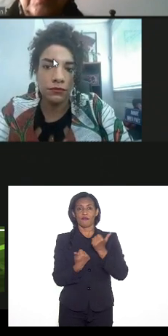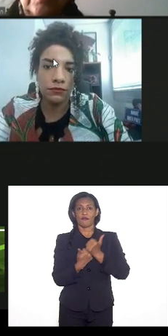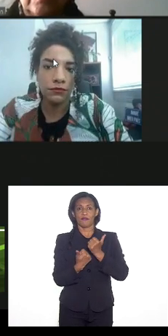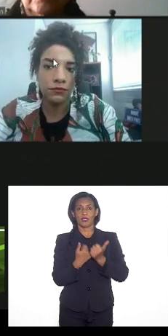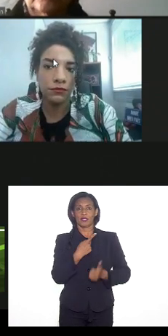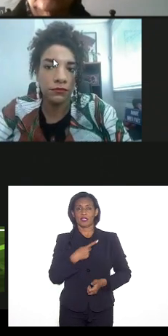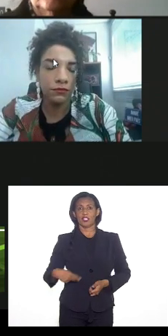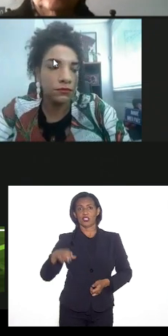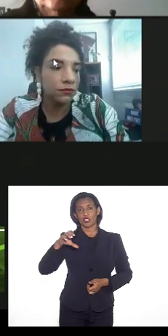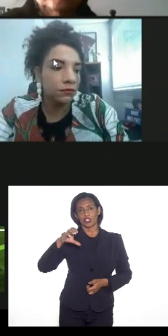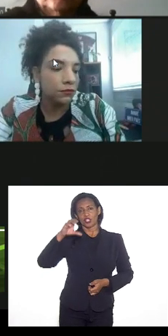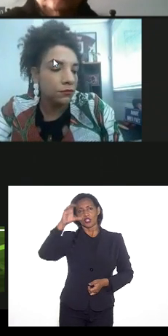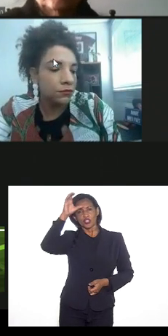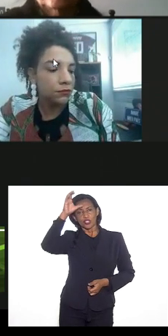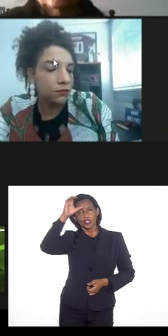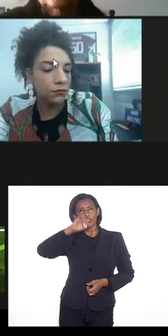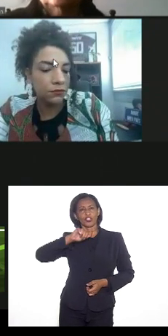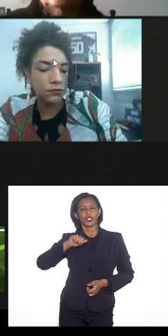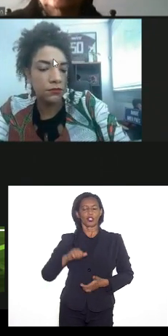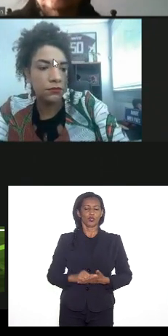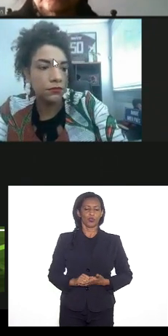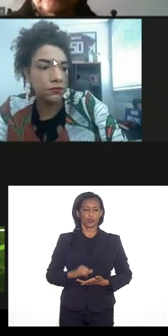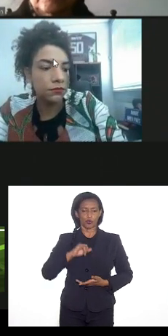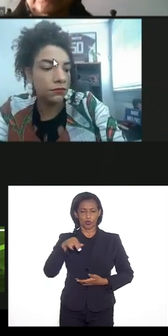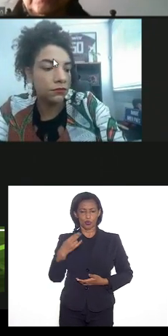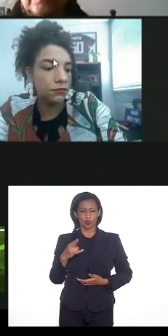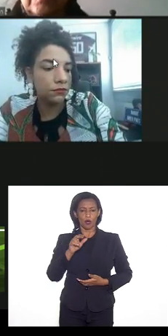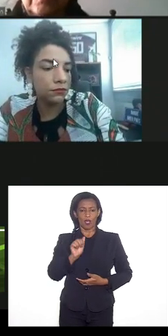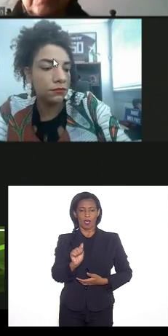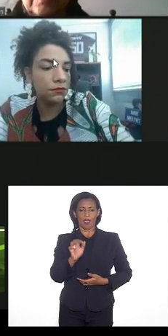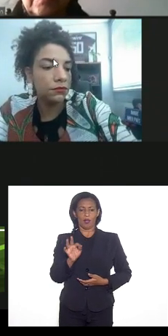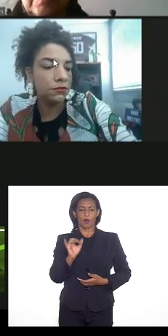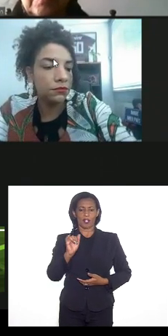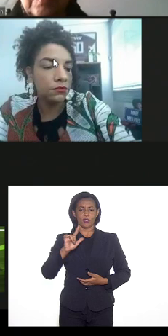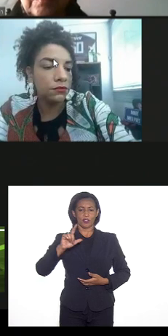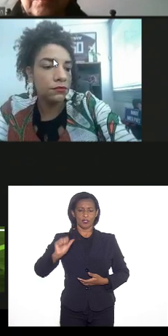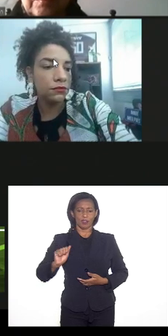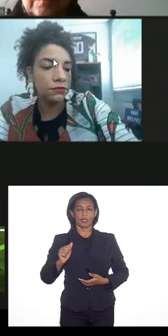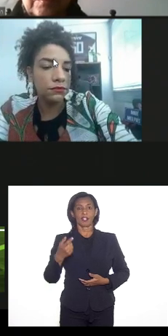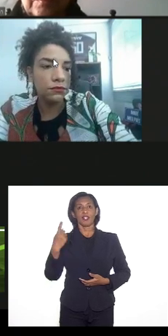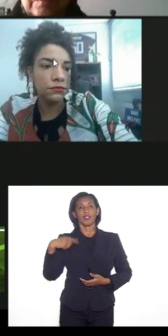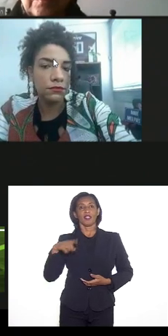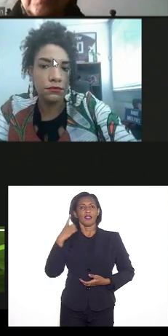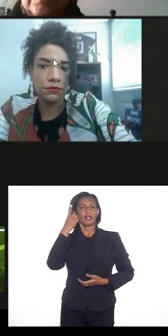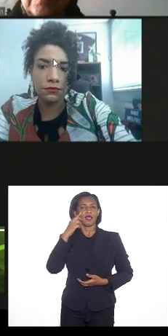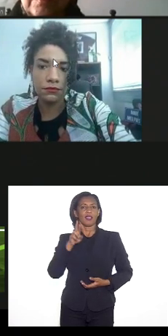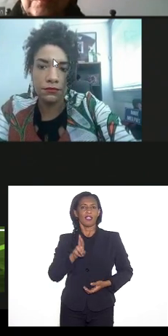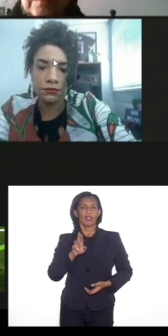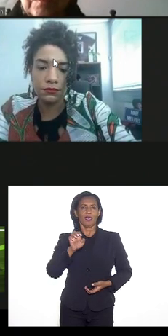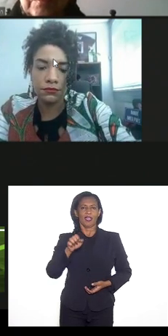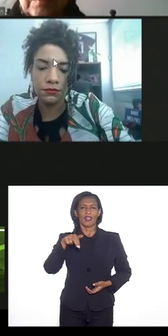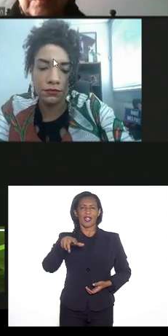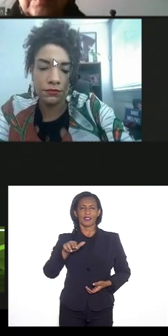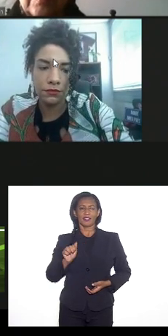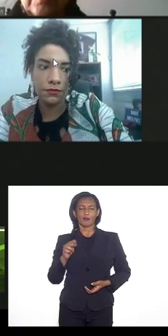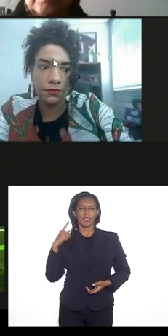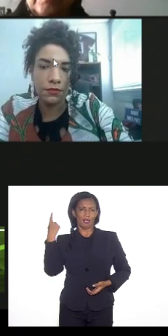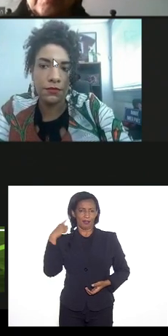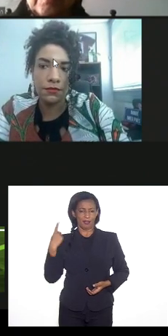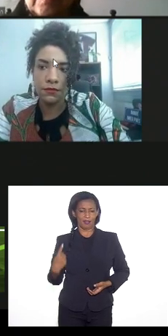deputada Tia Ju o relator deputado Atila Nunes e a deputada Renata Souza que já fez a sua solicitação.